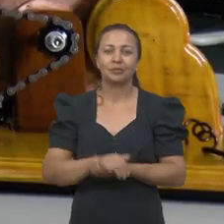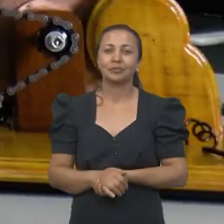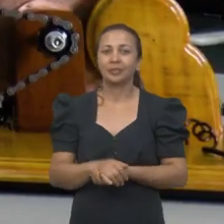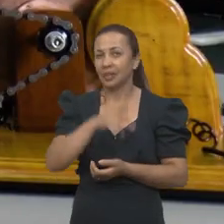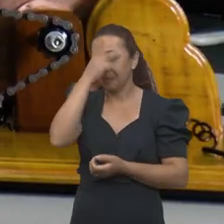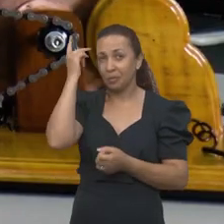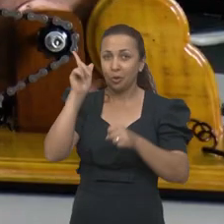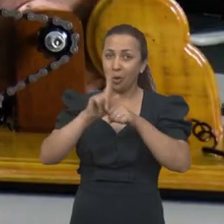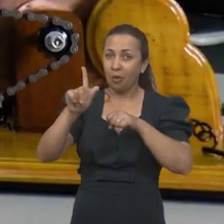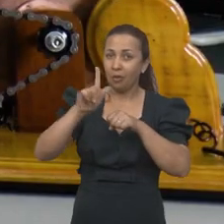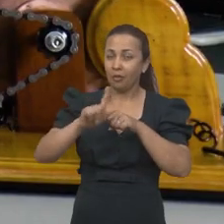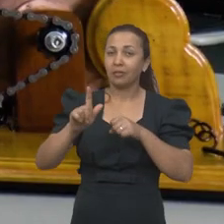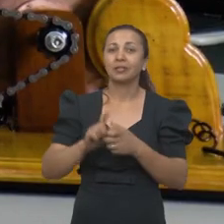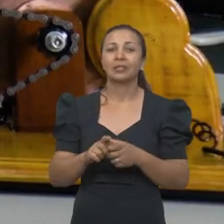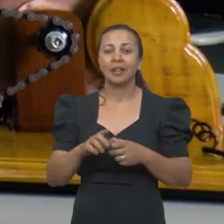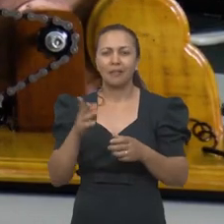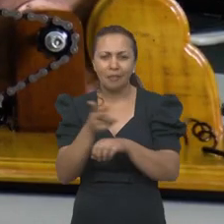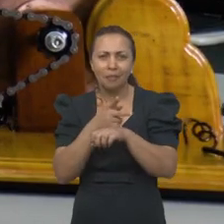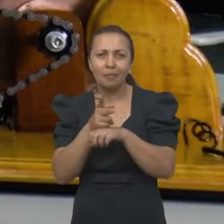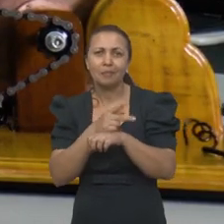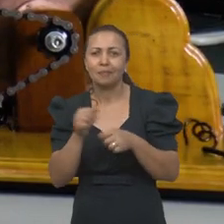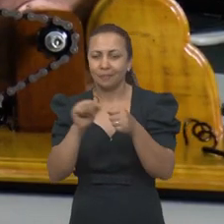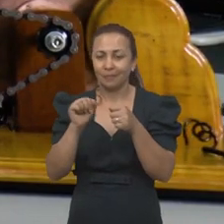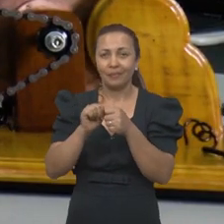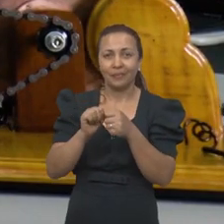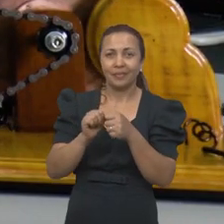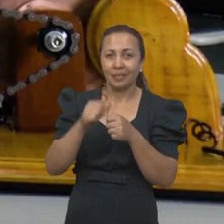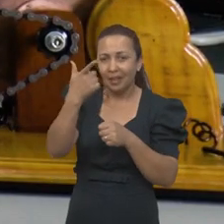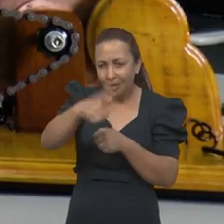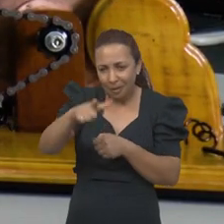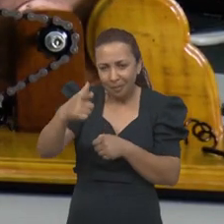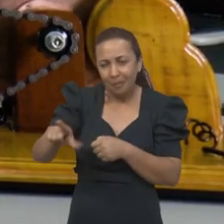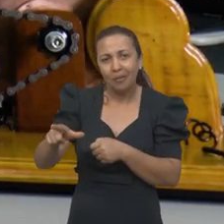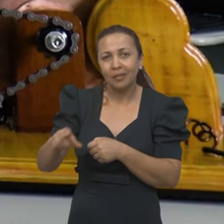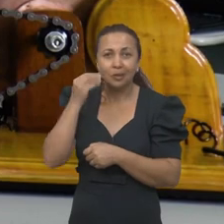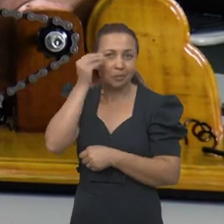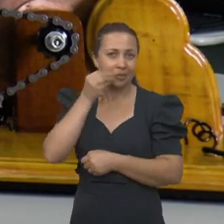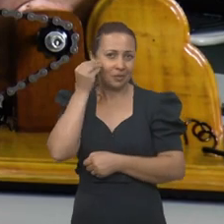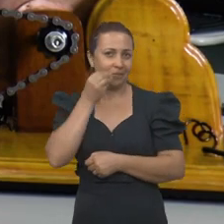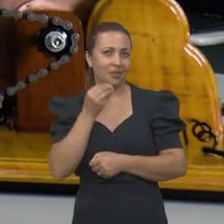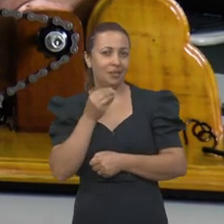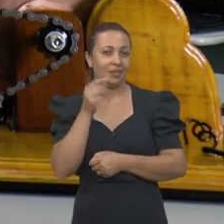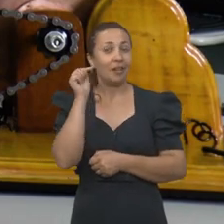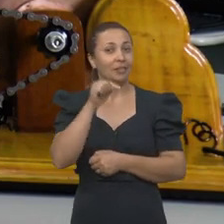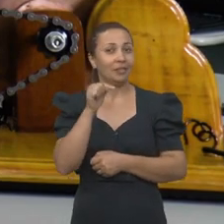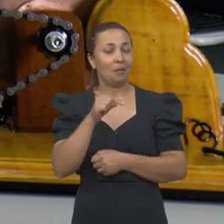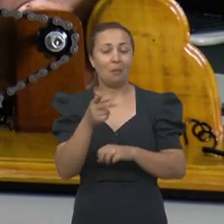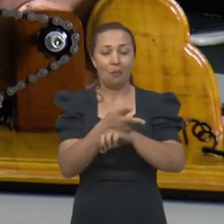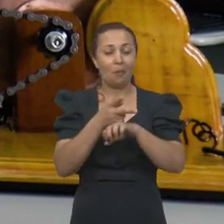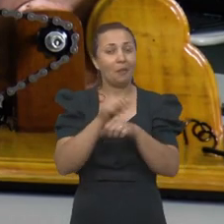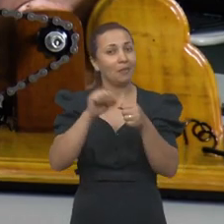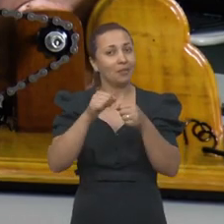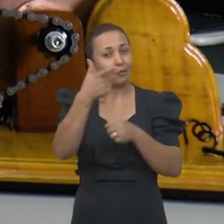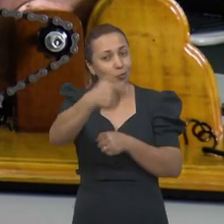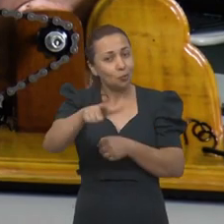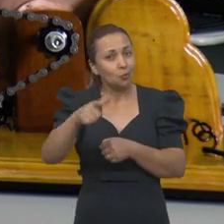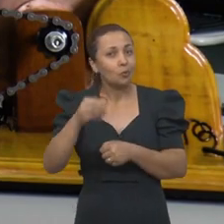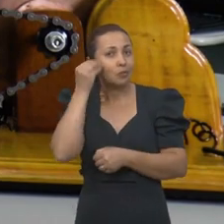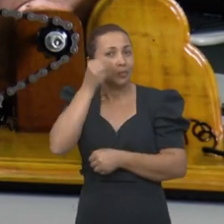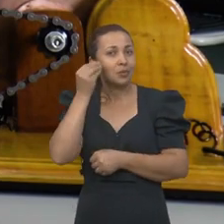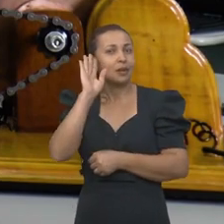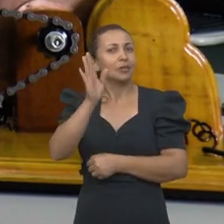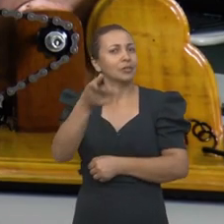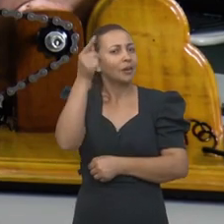O licenciando, ele é que vai tentar reproduzir o experimento. Então ele tenta reproduzir